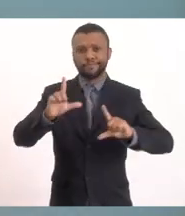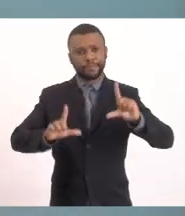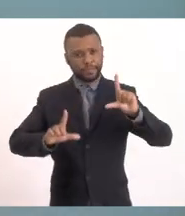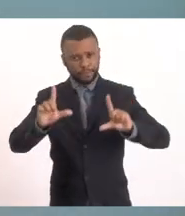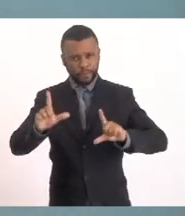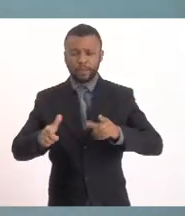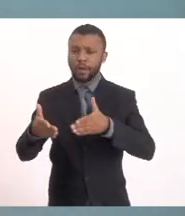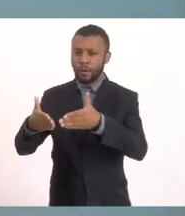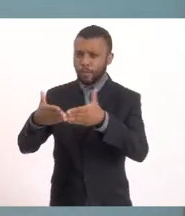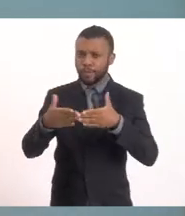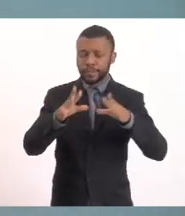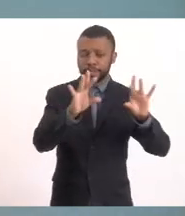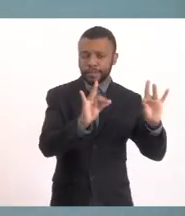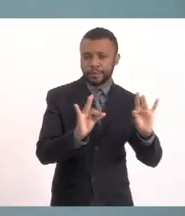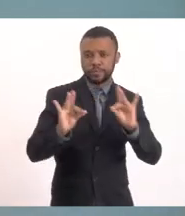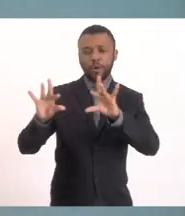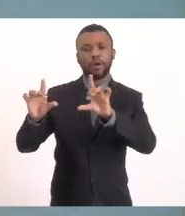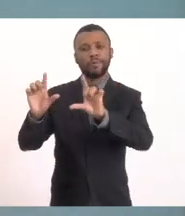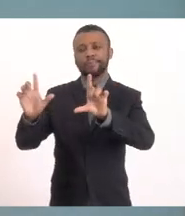tentar jogar isso